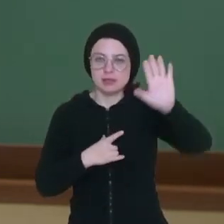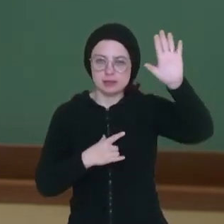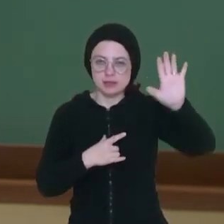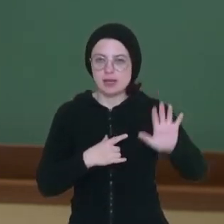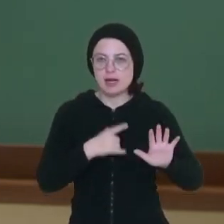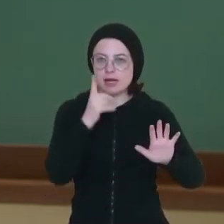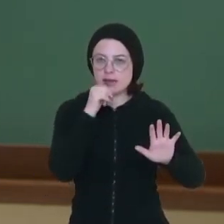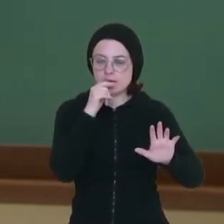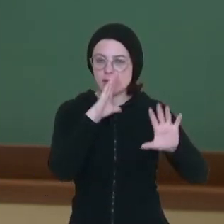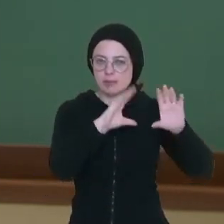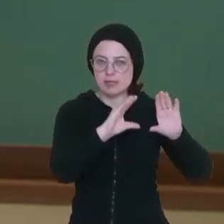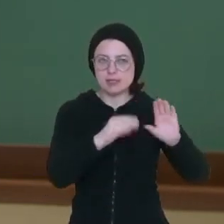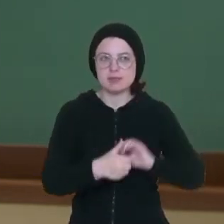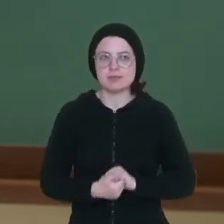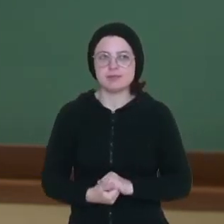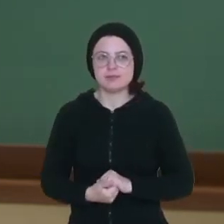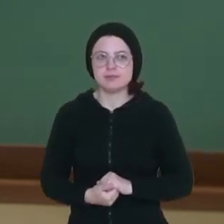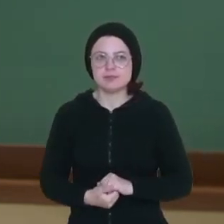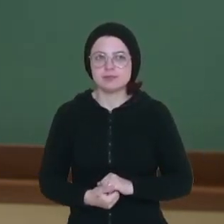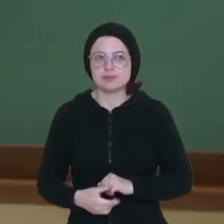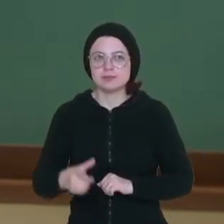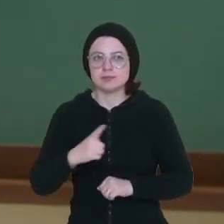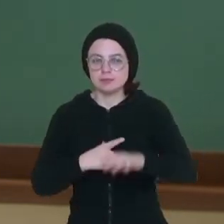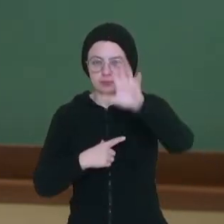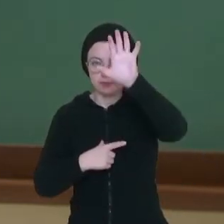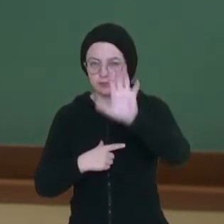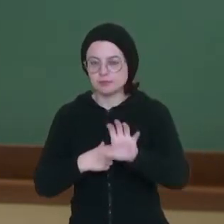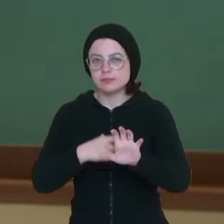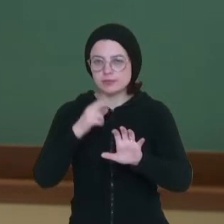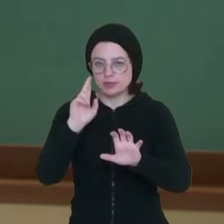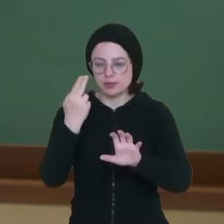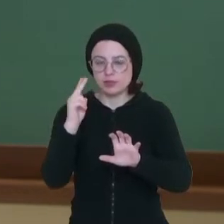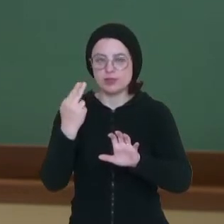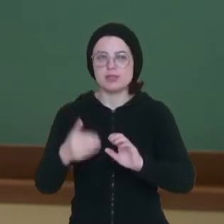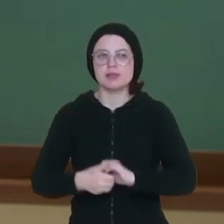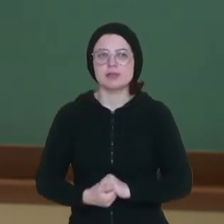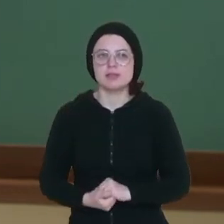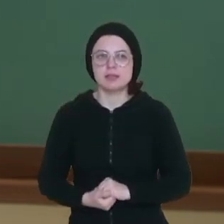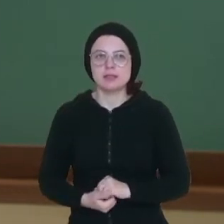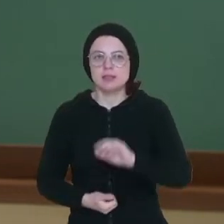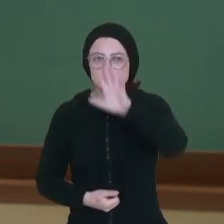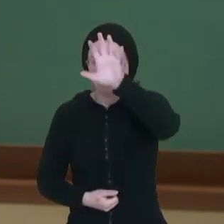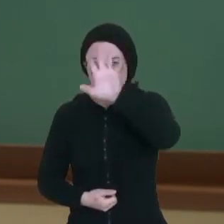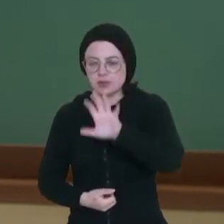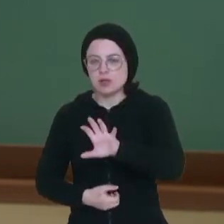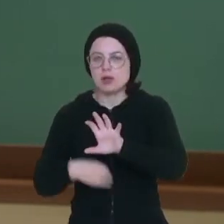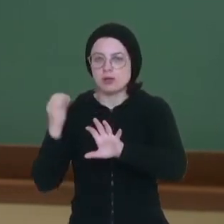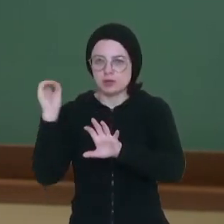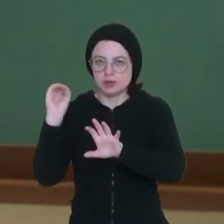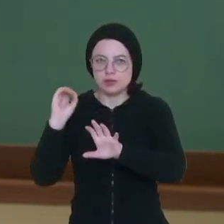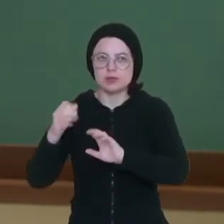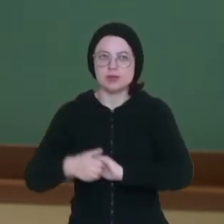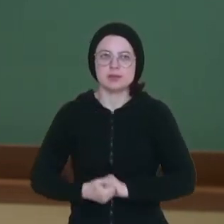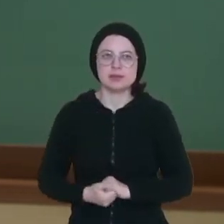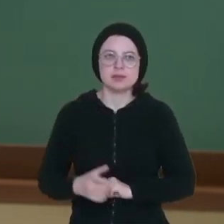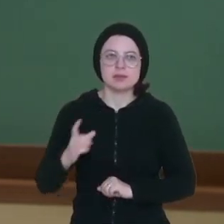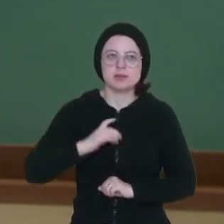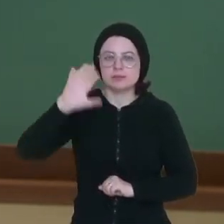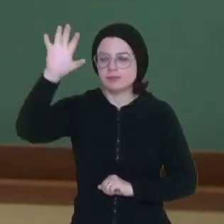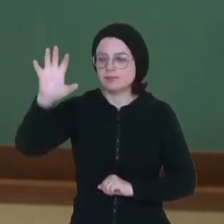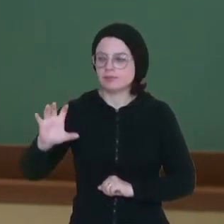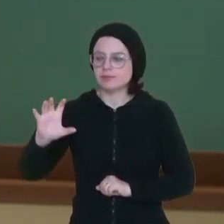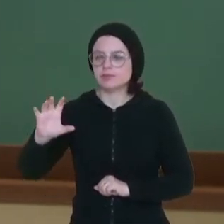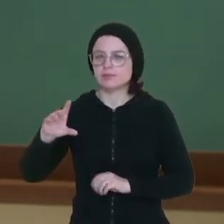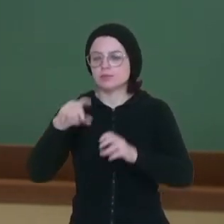4,5 gramas, formada a partir da massa de hidrogênio, 0,5, e a massa de oxigênio, 4, e aí a